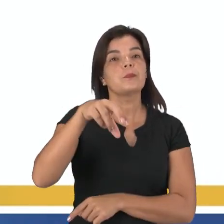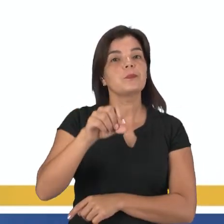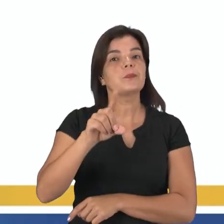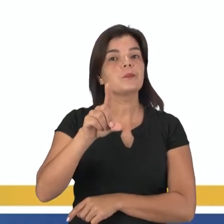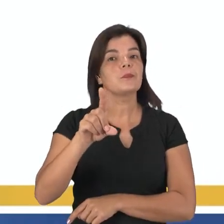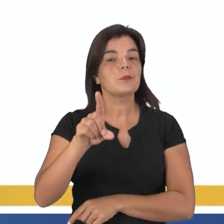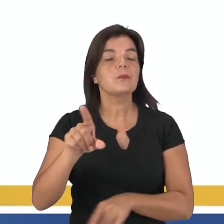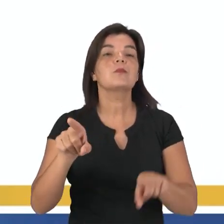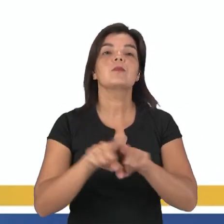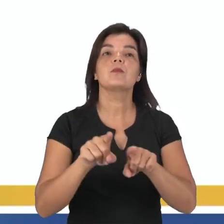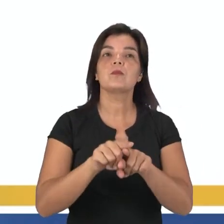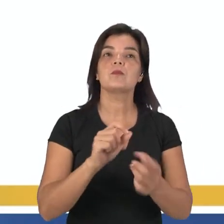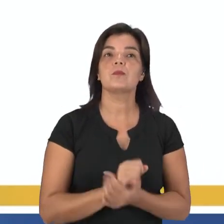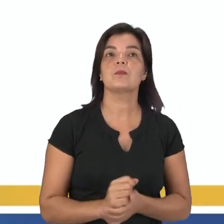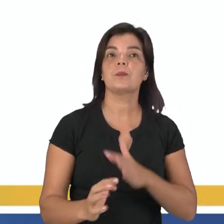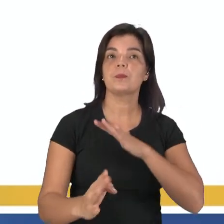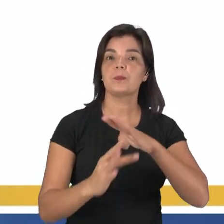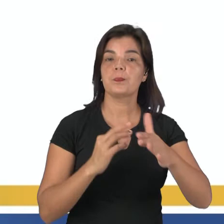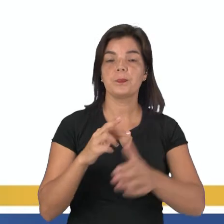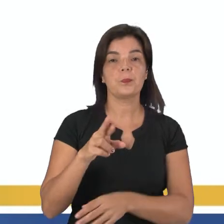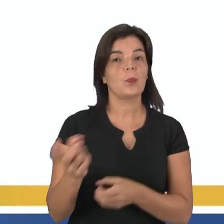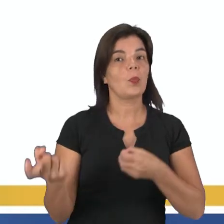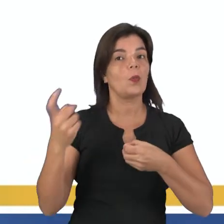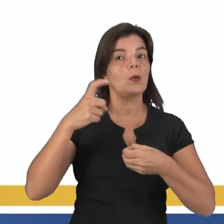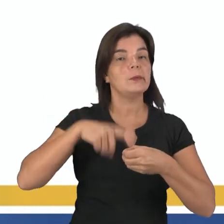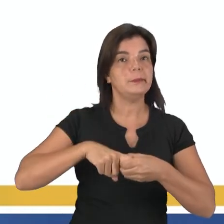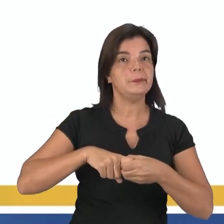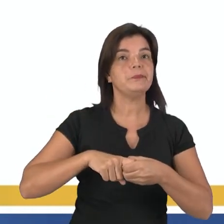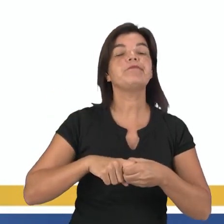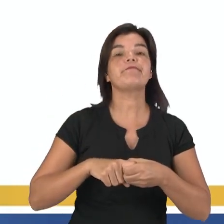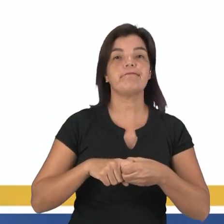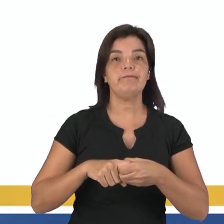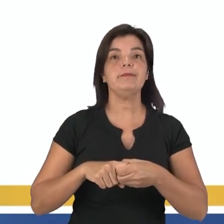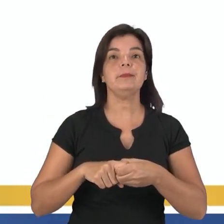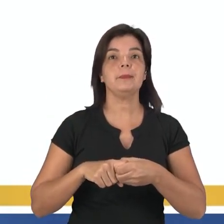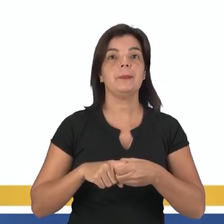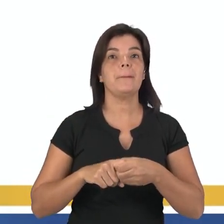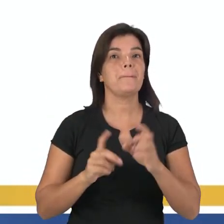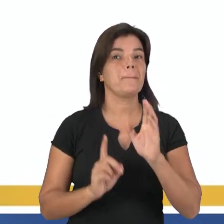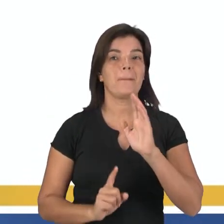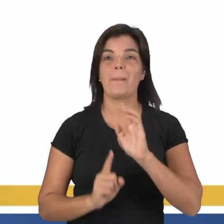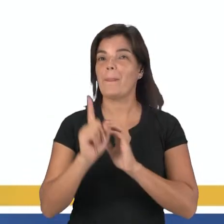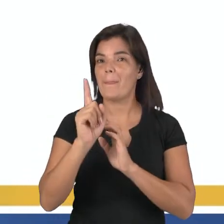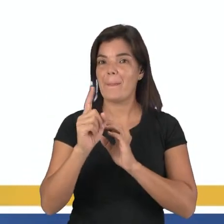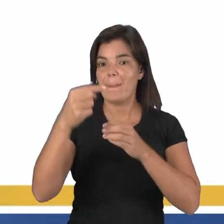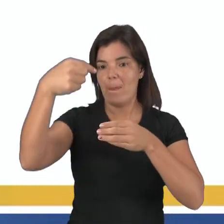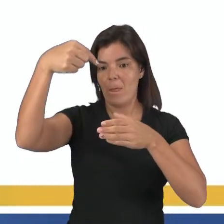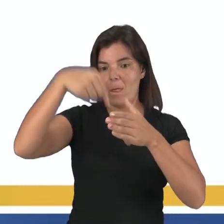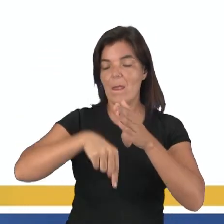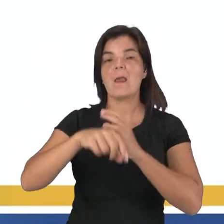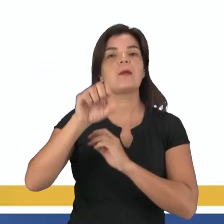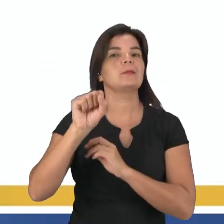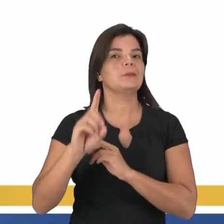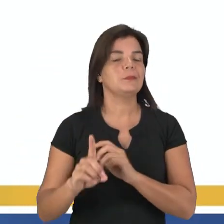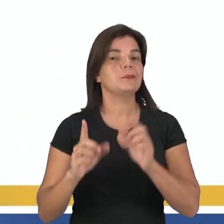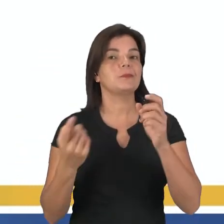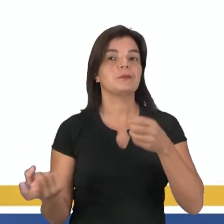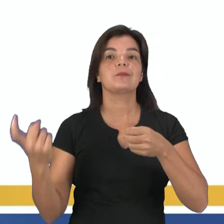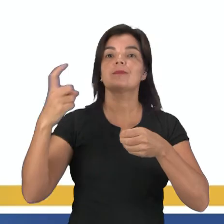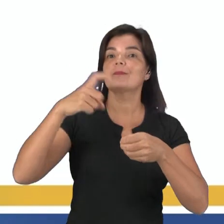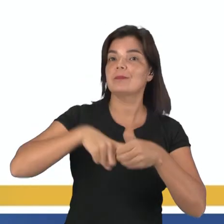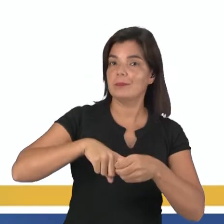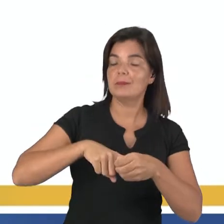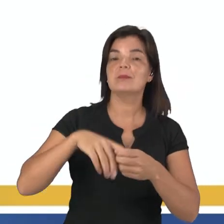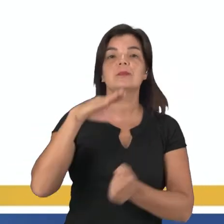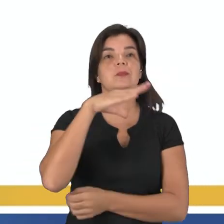nós temos o seguinte, também chamado de migração de retorno. Você vê que a seta já não é mais do nordeste para o sudeste, mas sim do